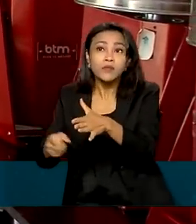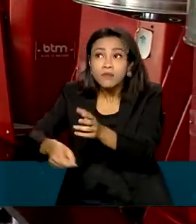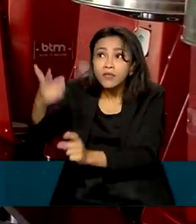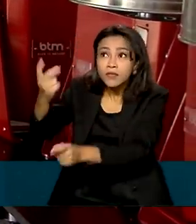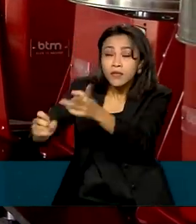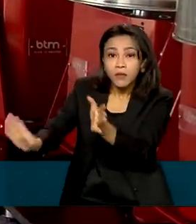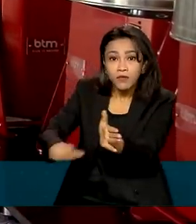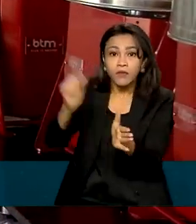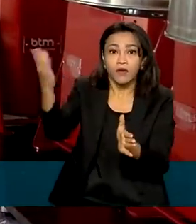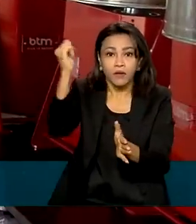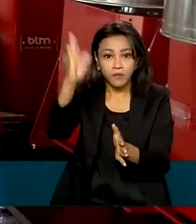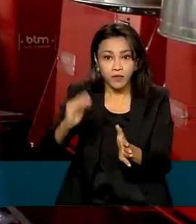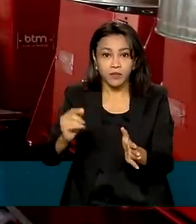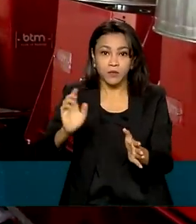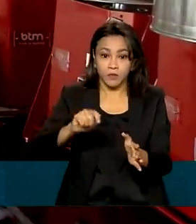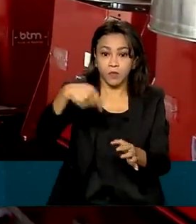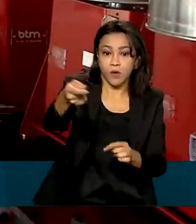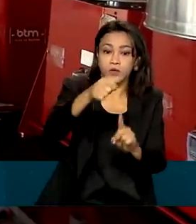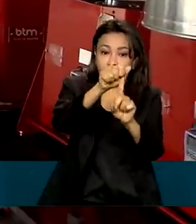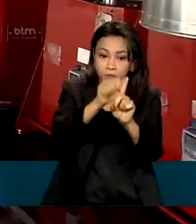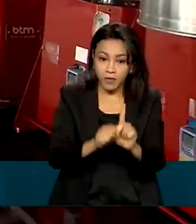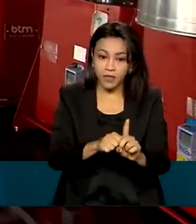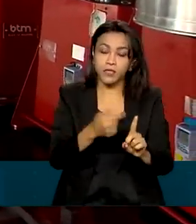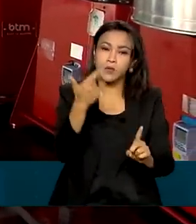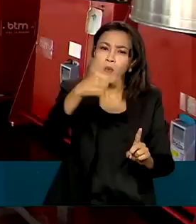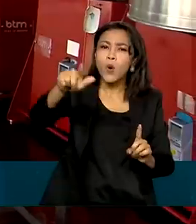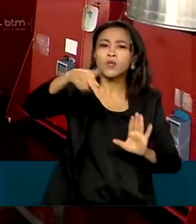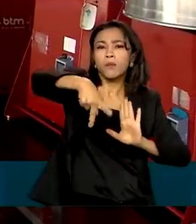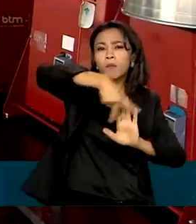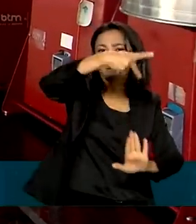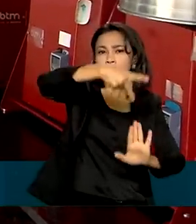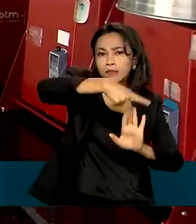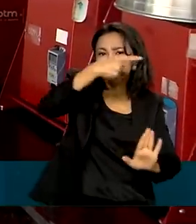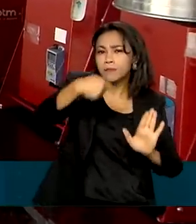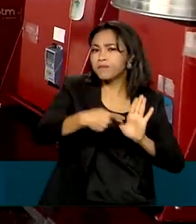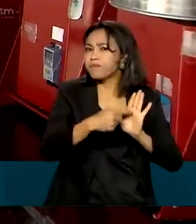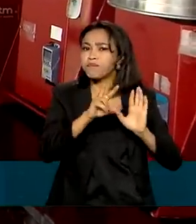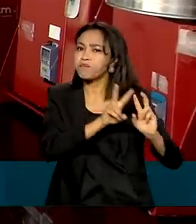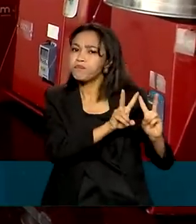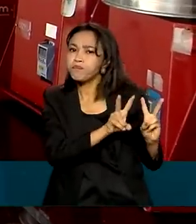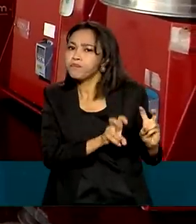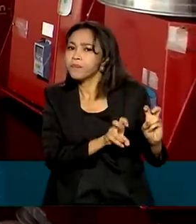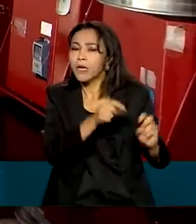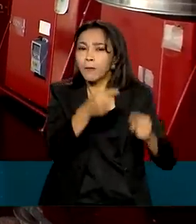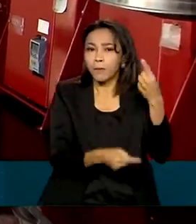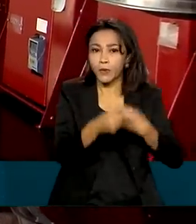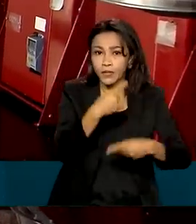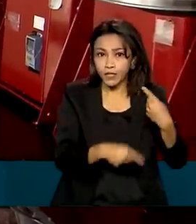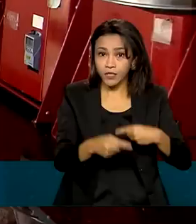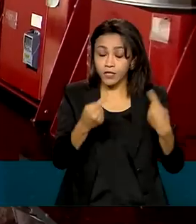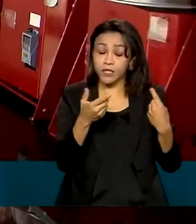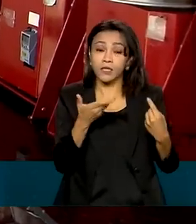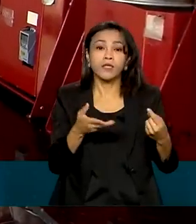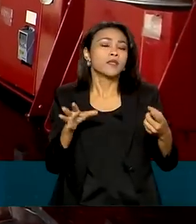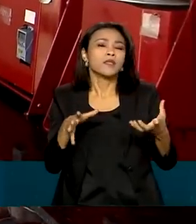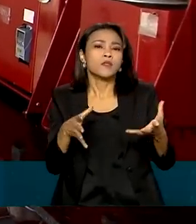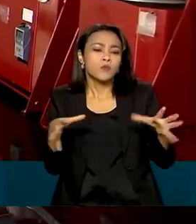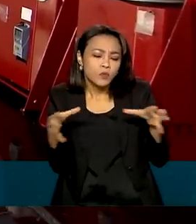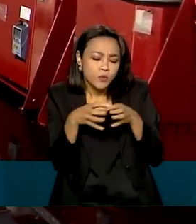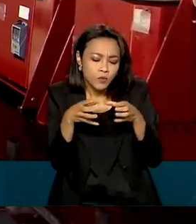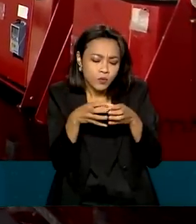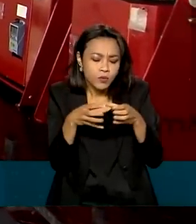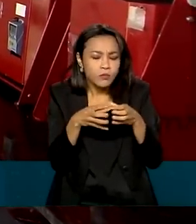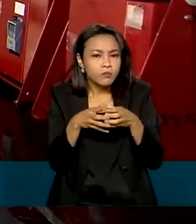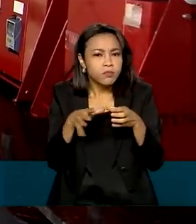No próximo mês, entra em vigor uma portaria que trata da política de inovação da Comissão Executiva do Plano da